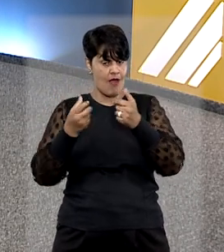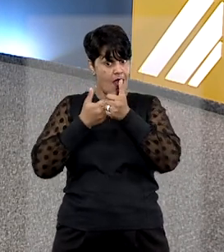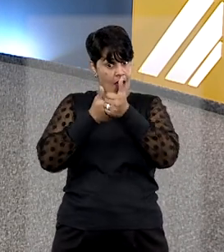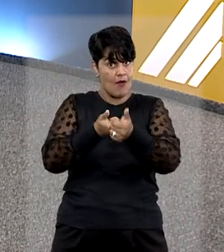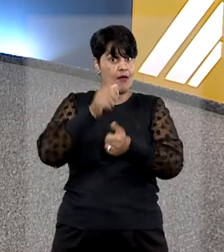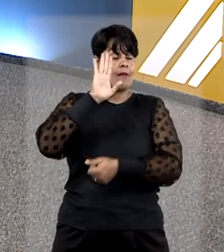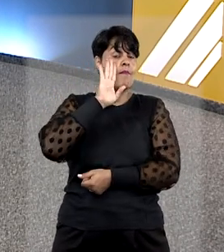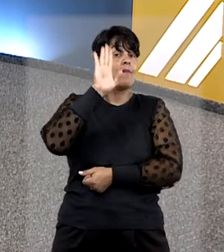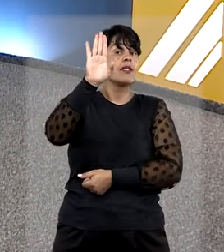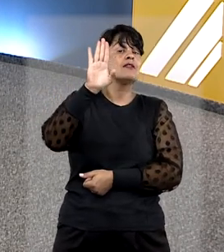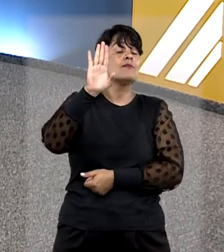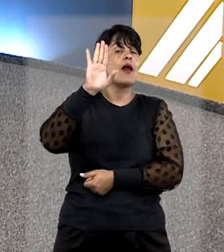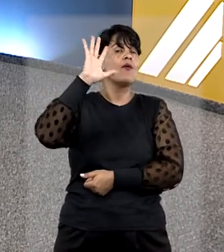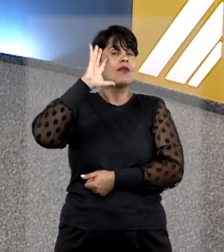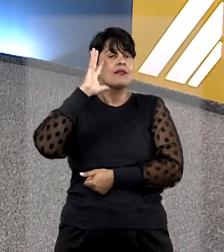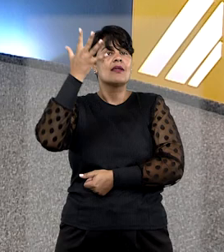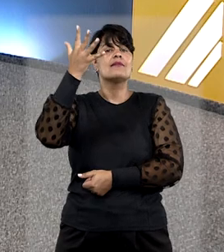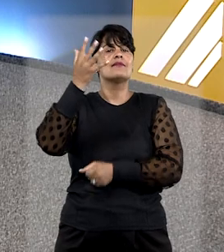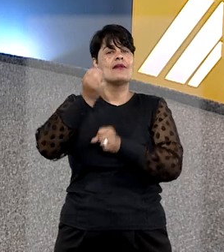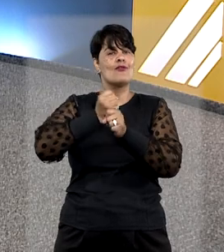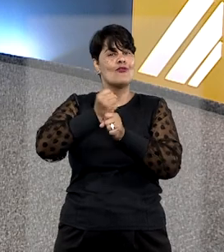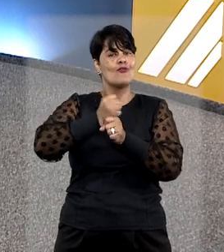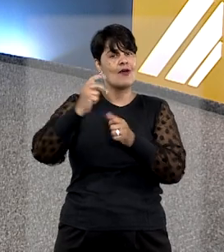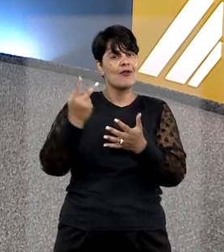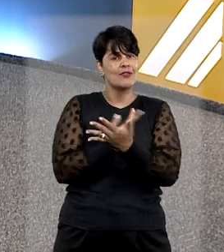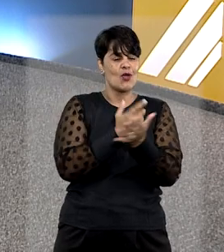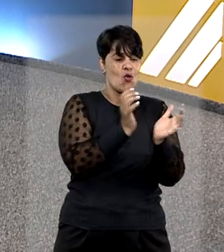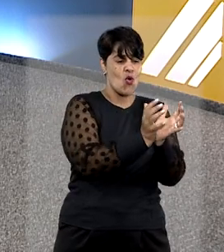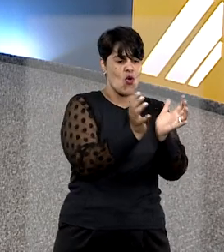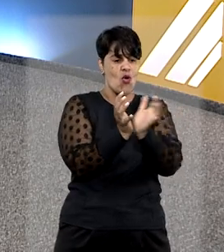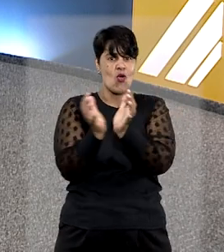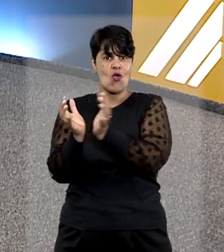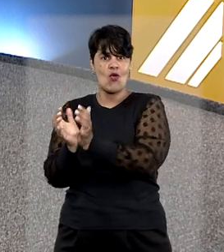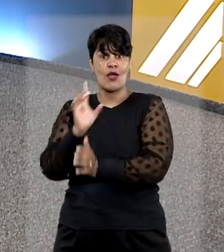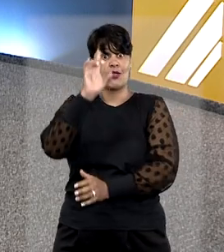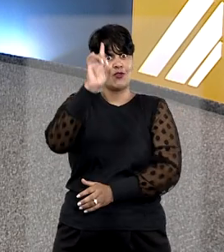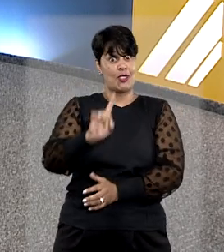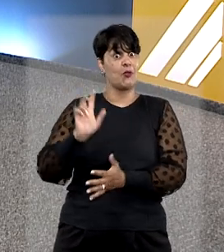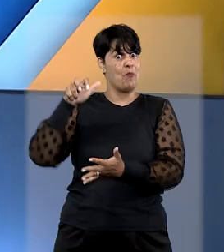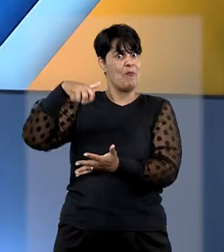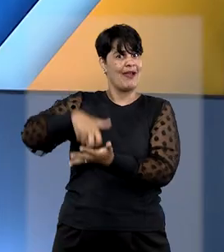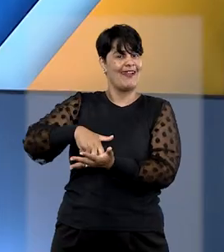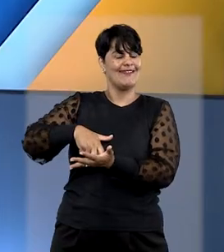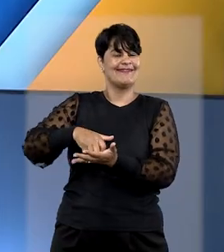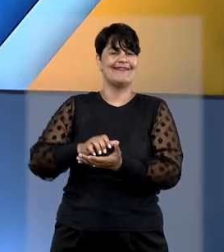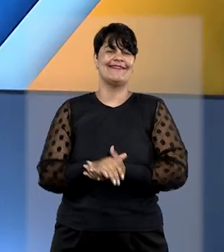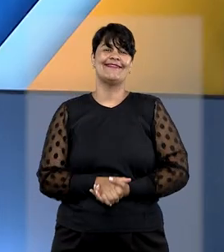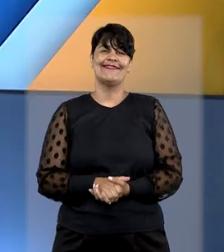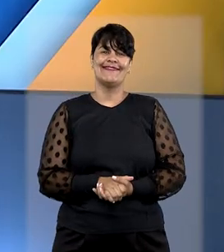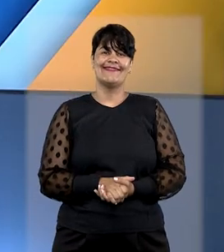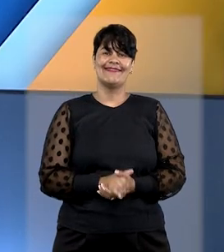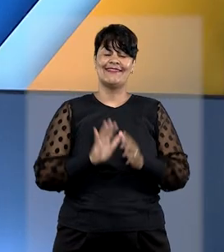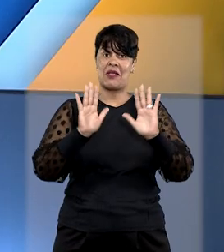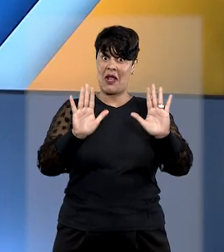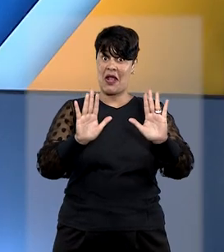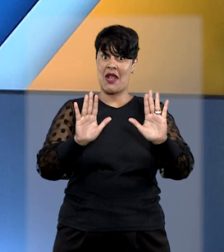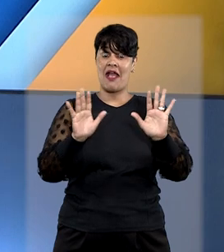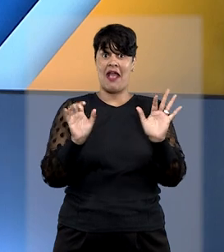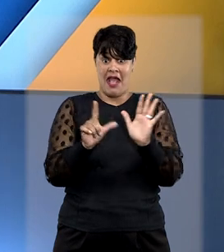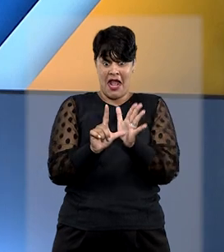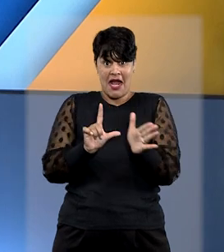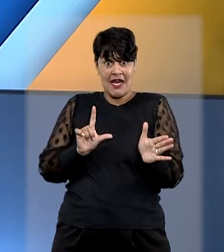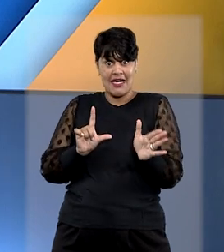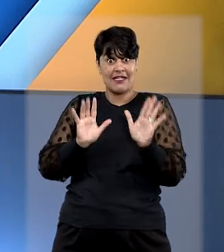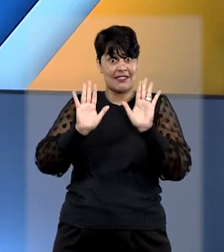principais decisões do ano nos colegiados de direito penal. E antes de encerrar o programa,